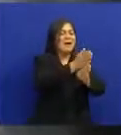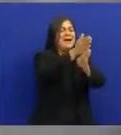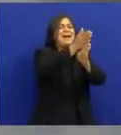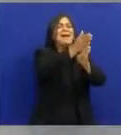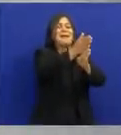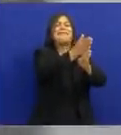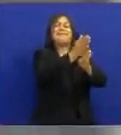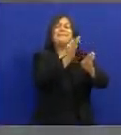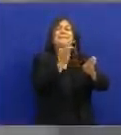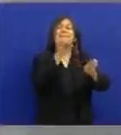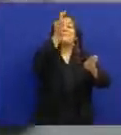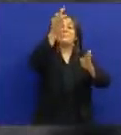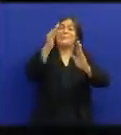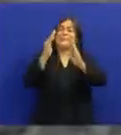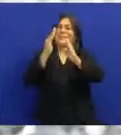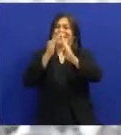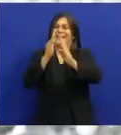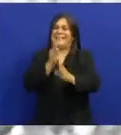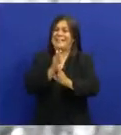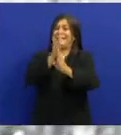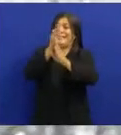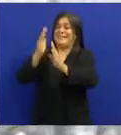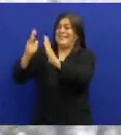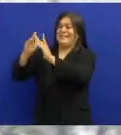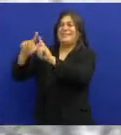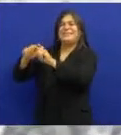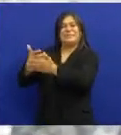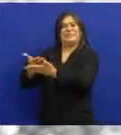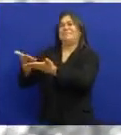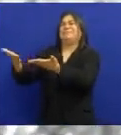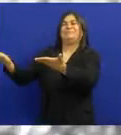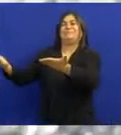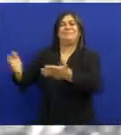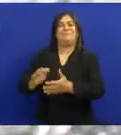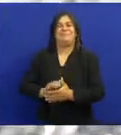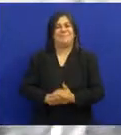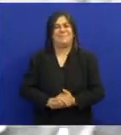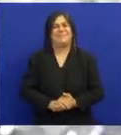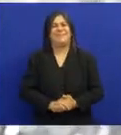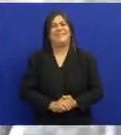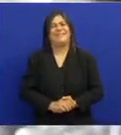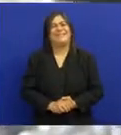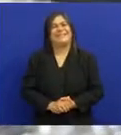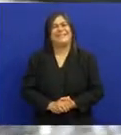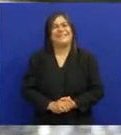Um processo de construção de uma casa Até de uma catedral